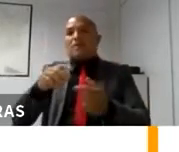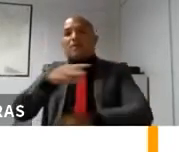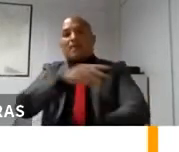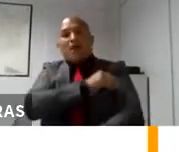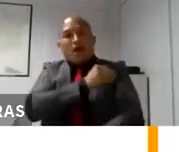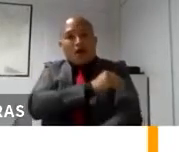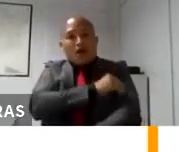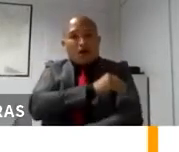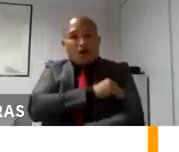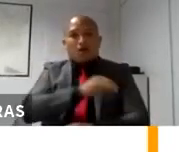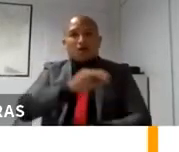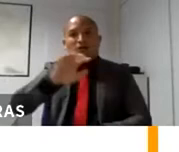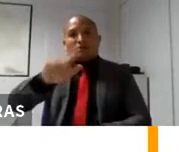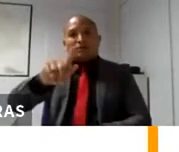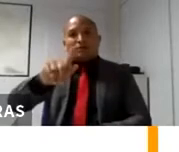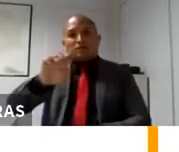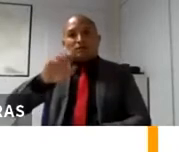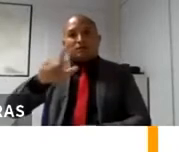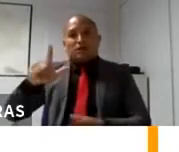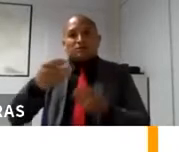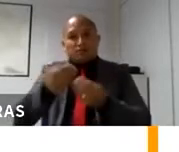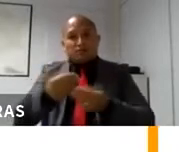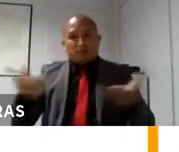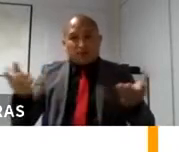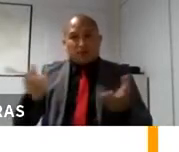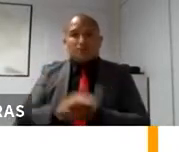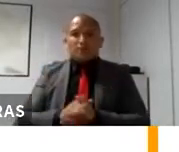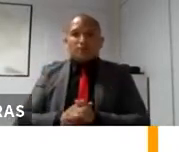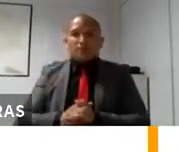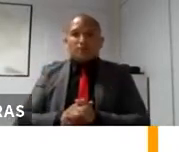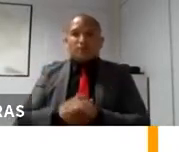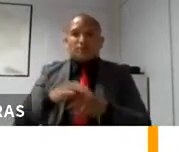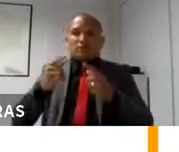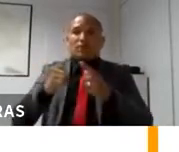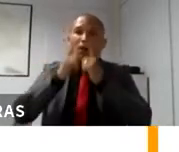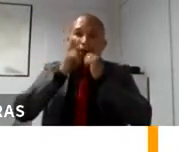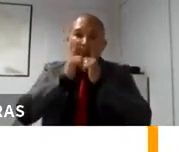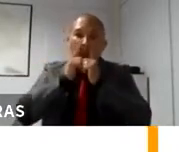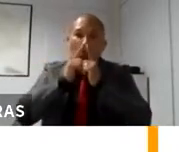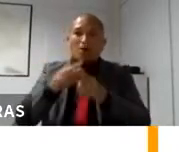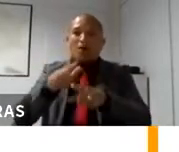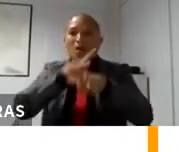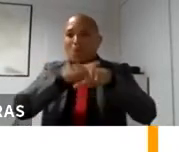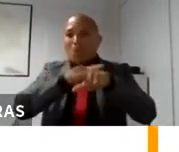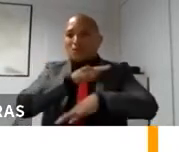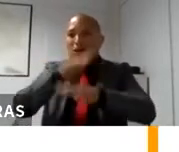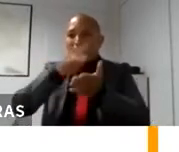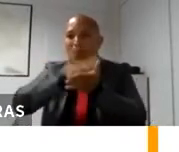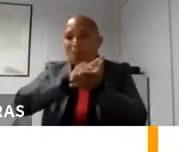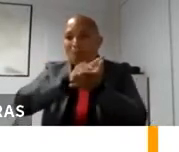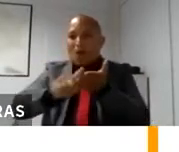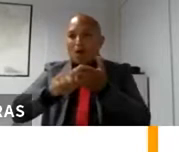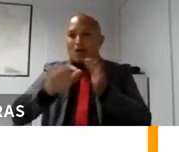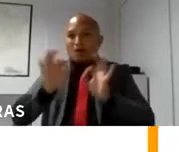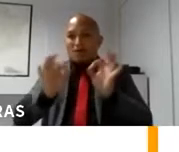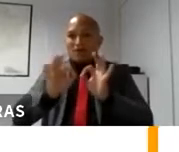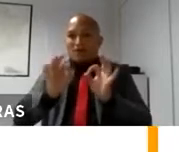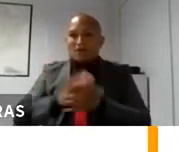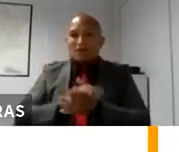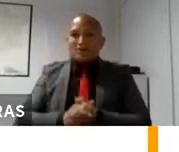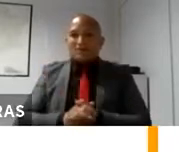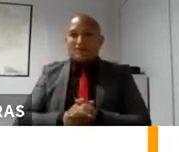ele deve fazê-lo distribuindo máscaras completamente descaracterizadas, preferencialmente descartáveis.